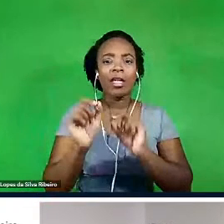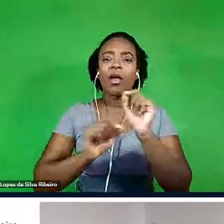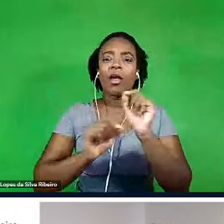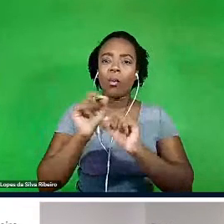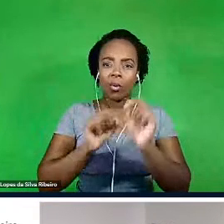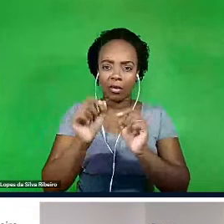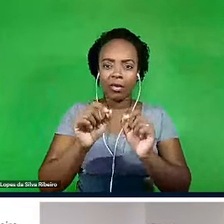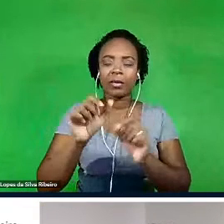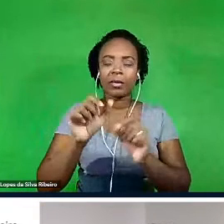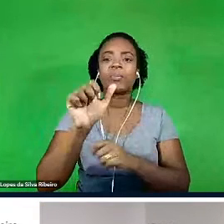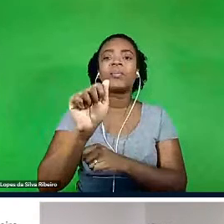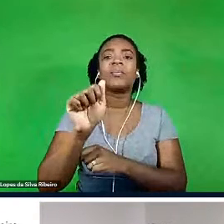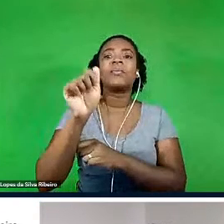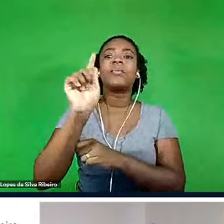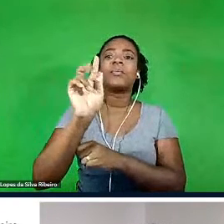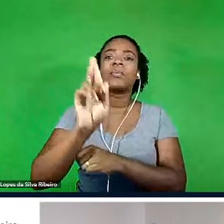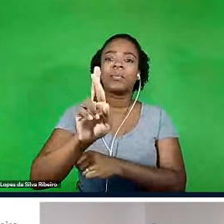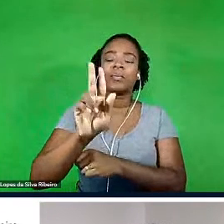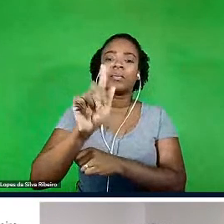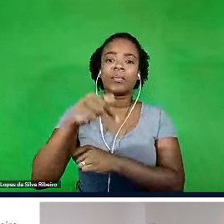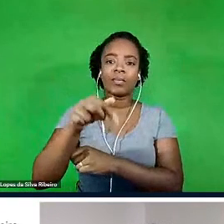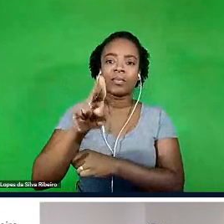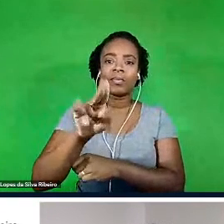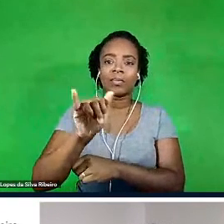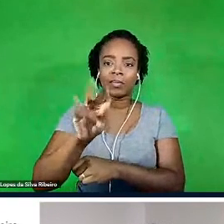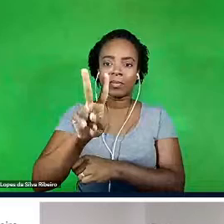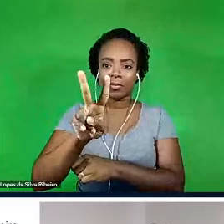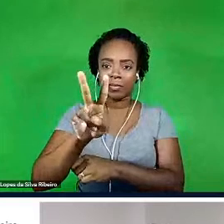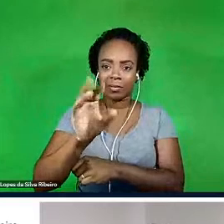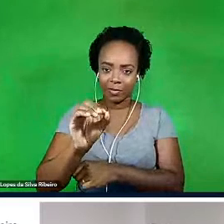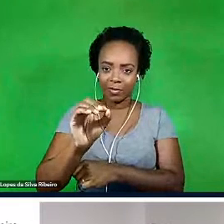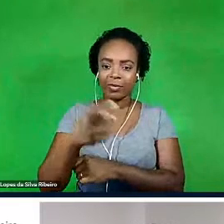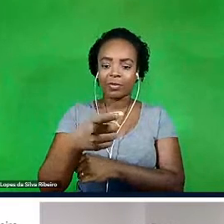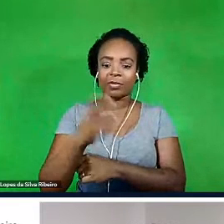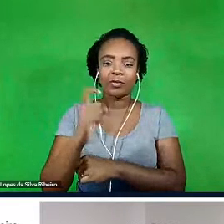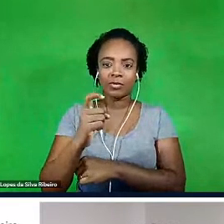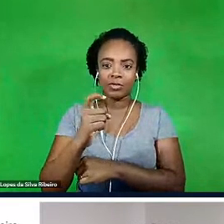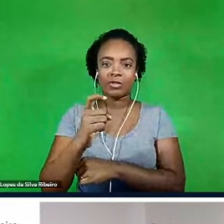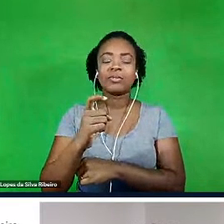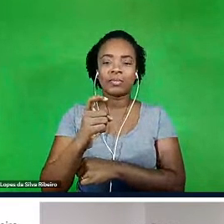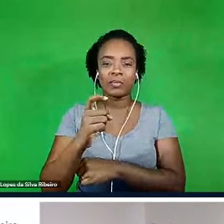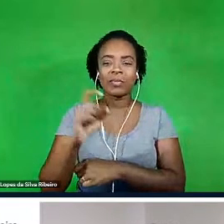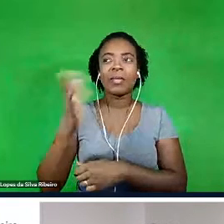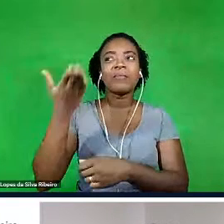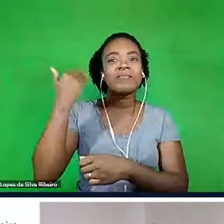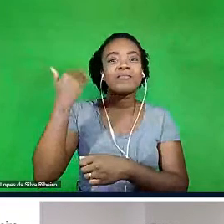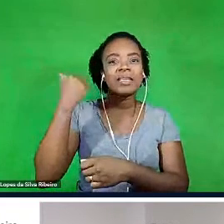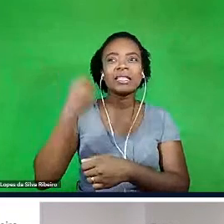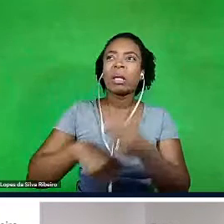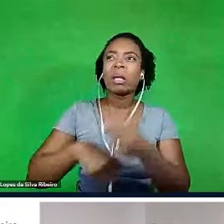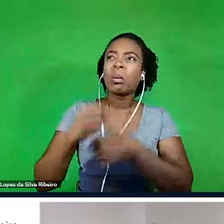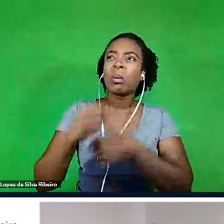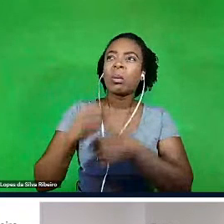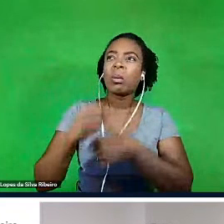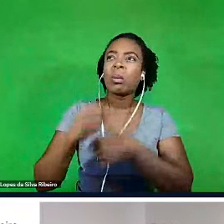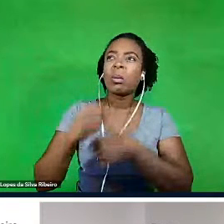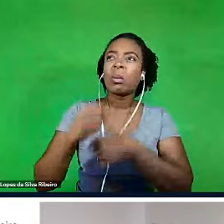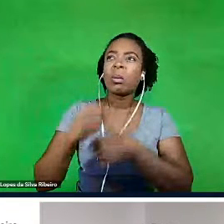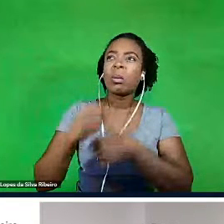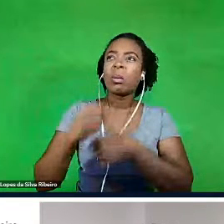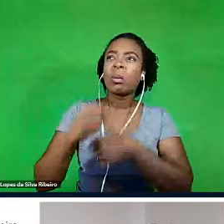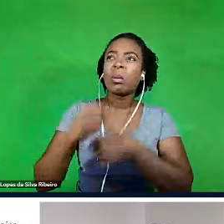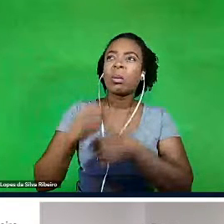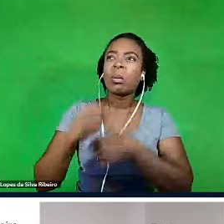que tem um episódio específico chamado Prometeu pós-moderno, em que faz uma releitura do Frankenstein